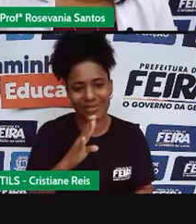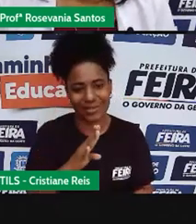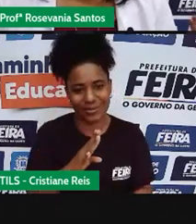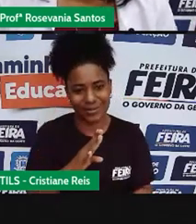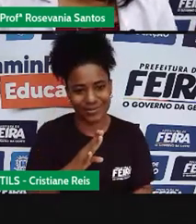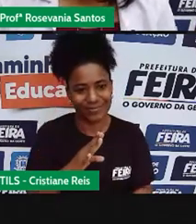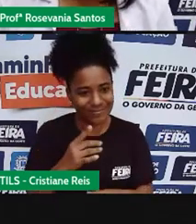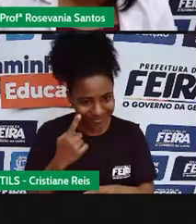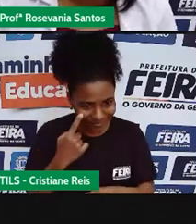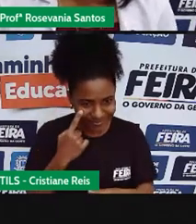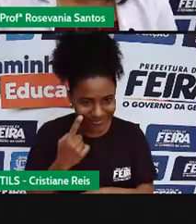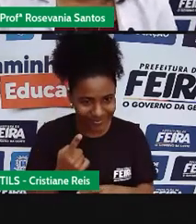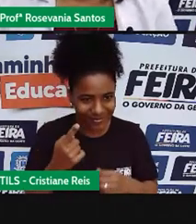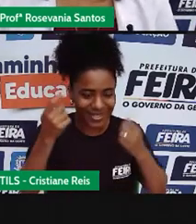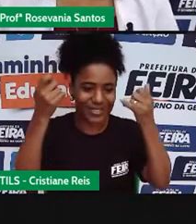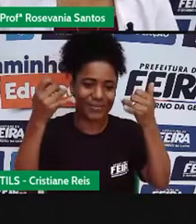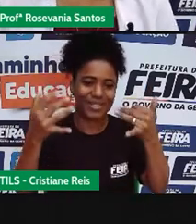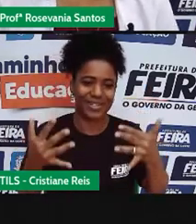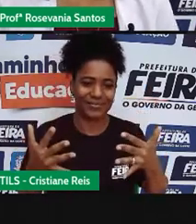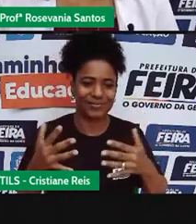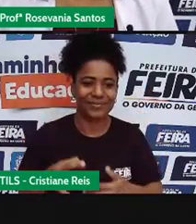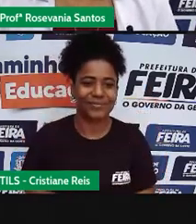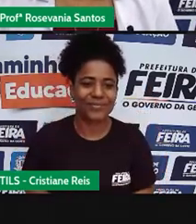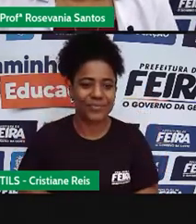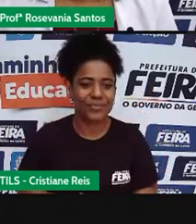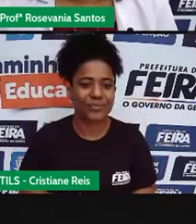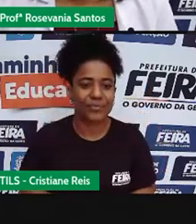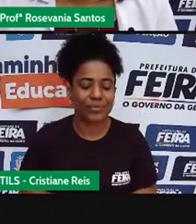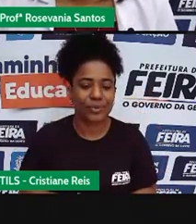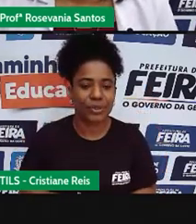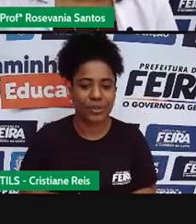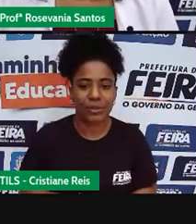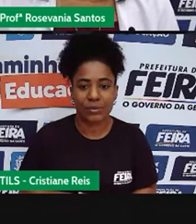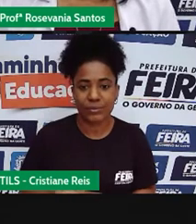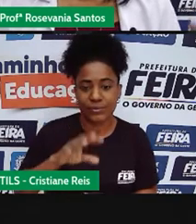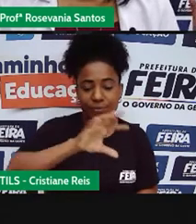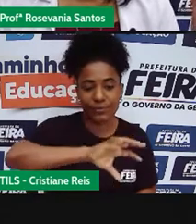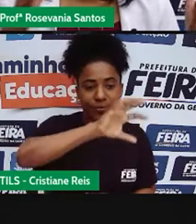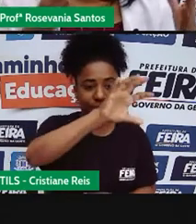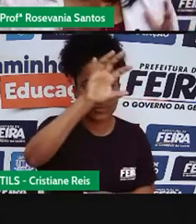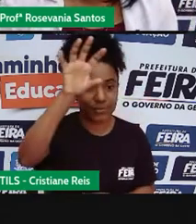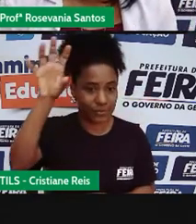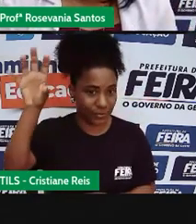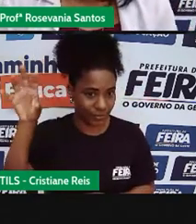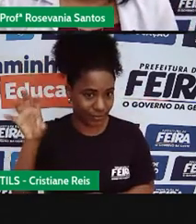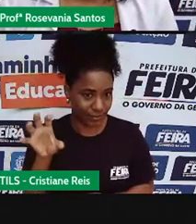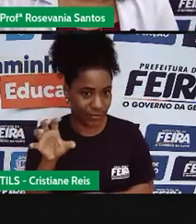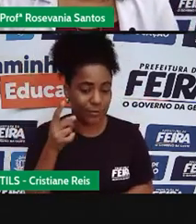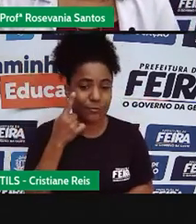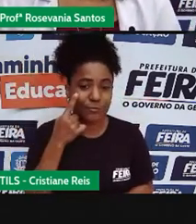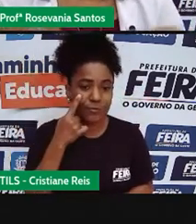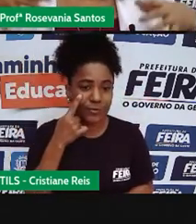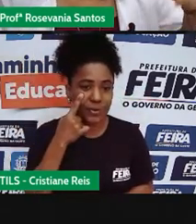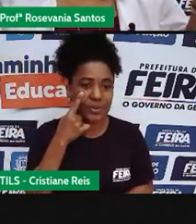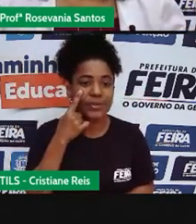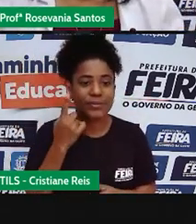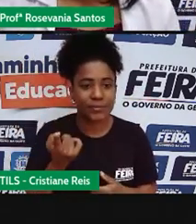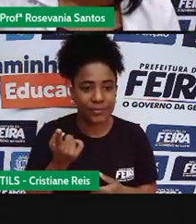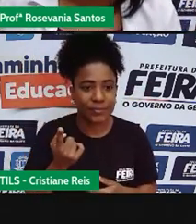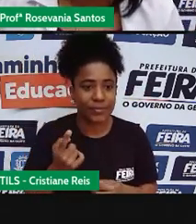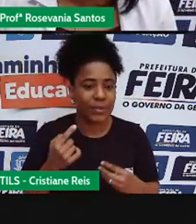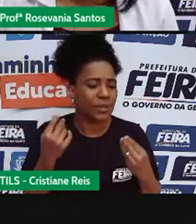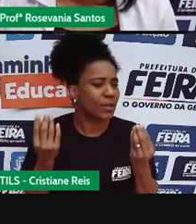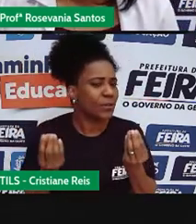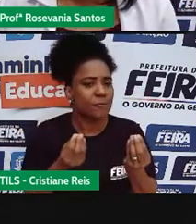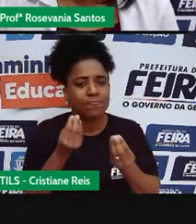essa é que nos interessa muito, né. Bom, dentro dessa região, aí volta novamente até ainda. Como